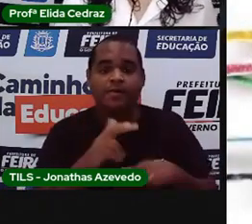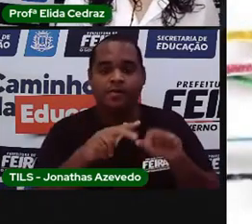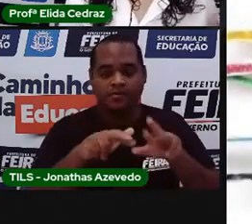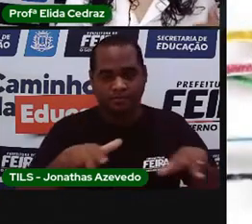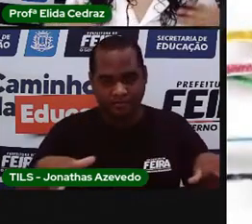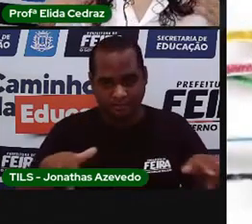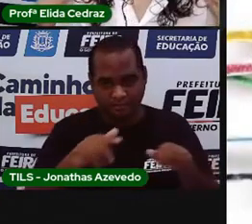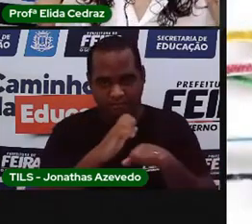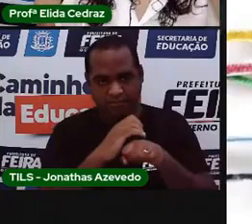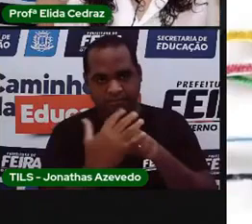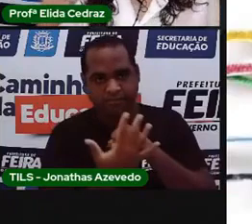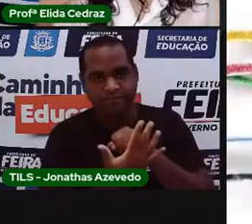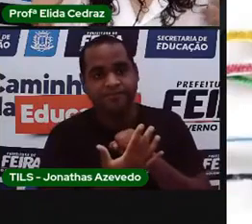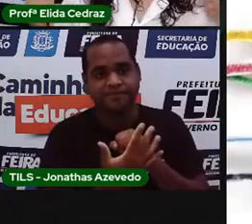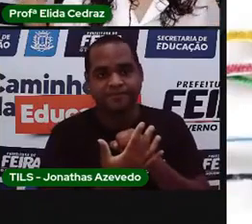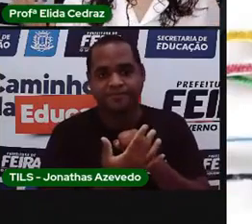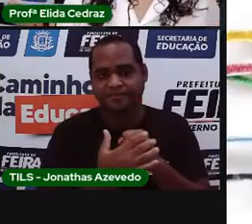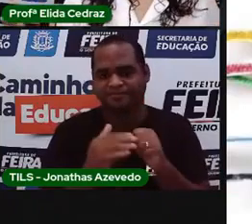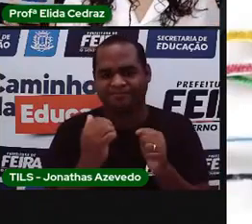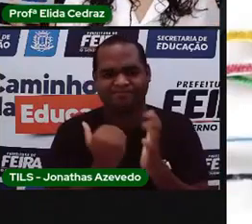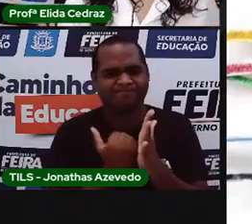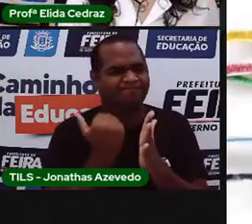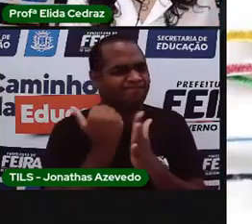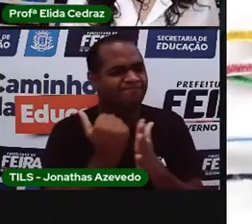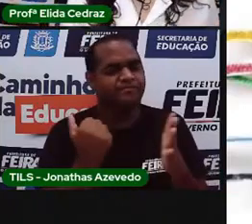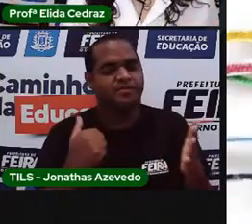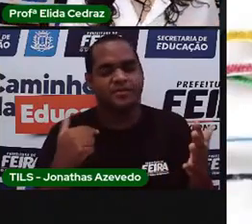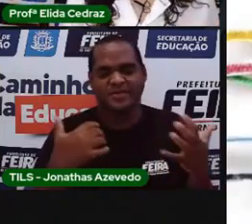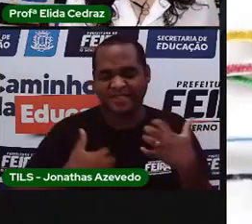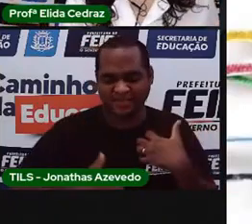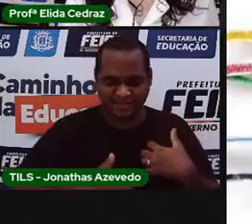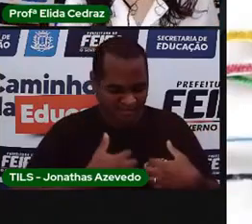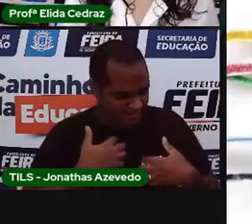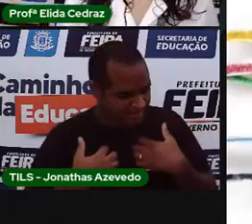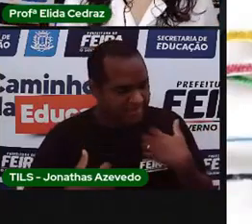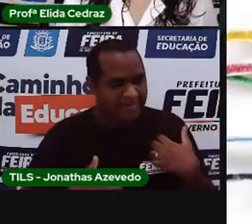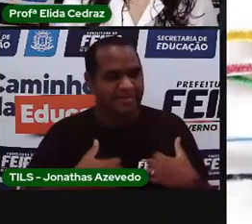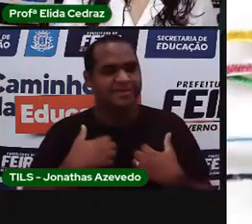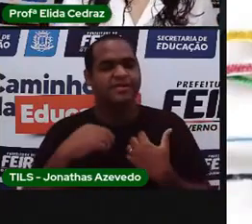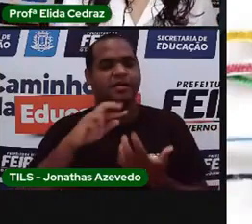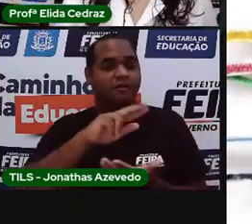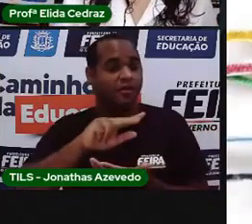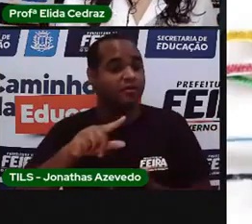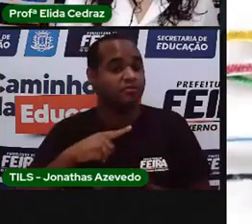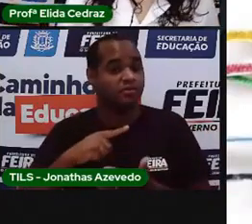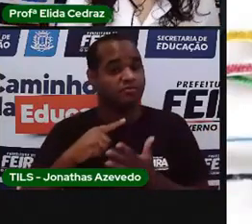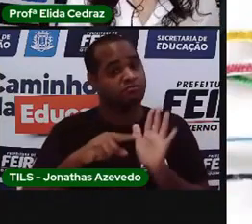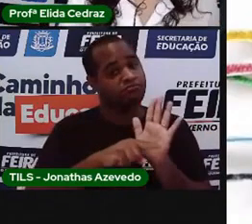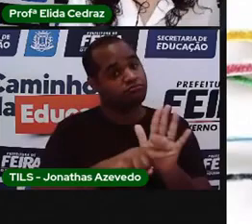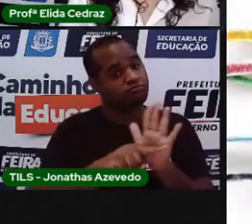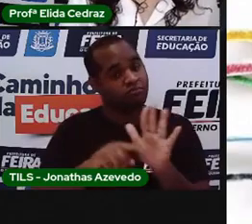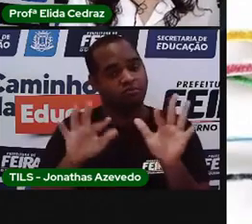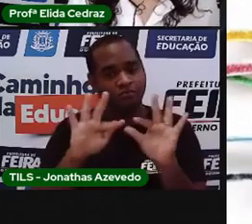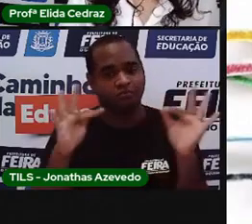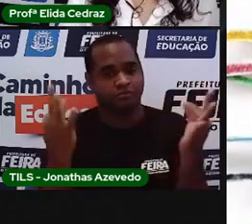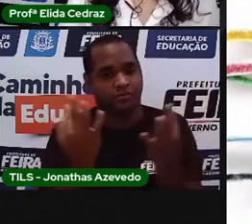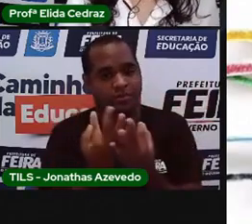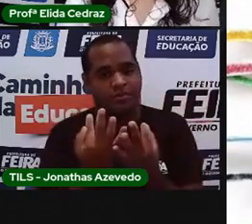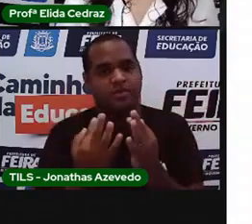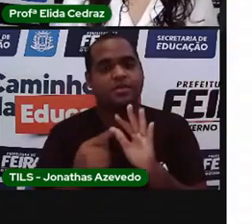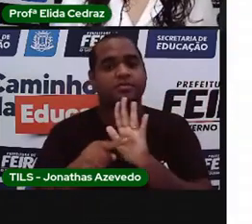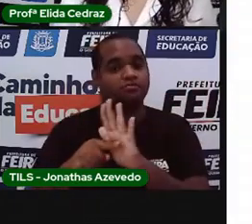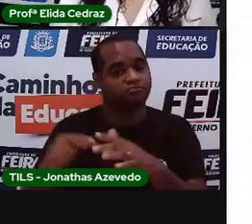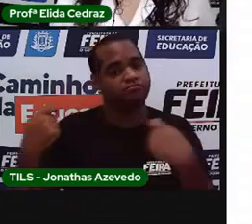Que a Covid bagunçou todas as nossas emoções. E precisamos de ajuda da nossa família para lidar com